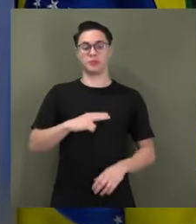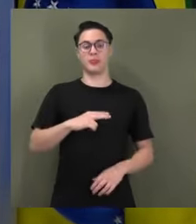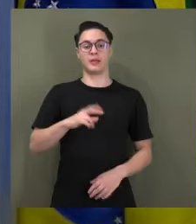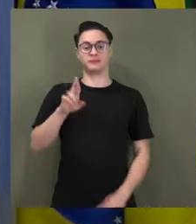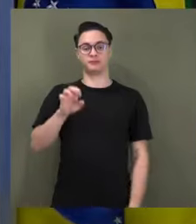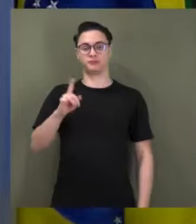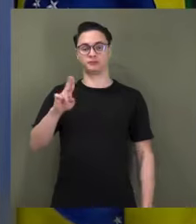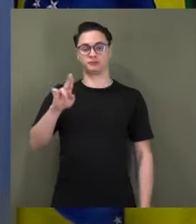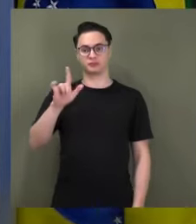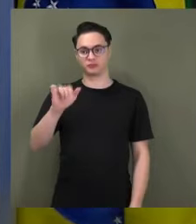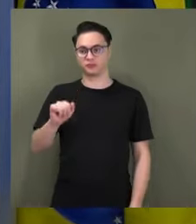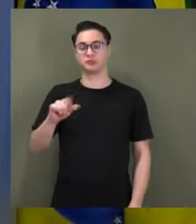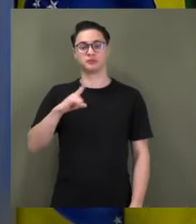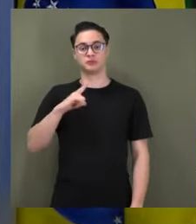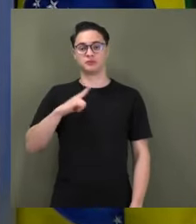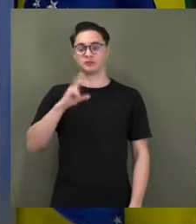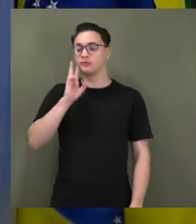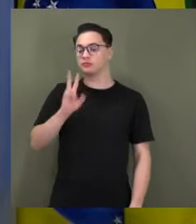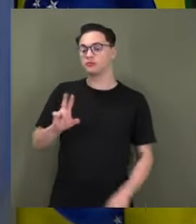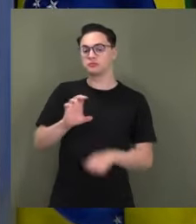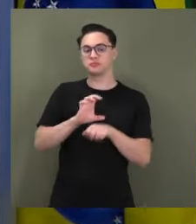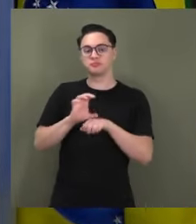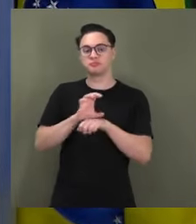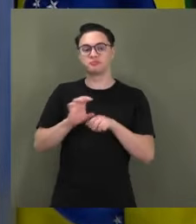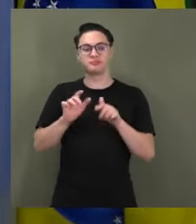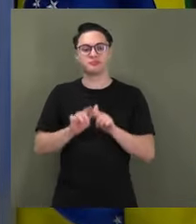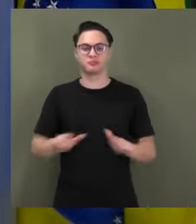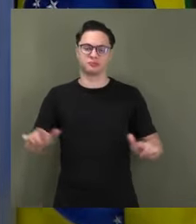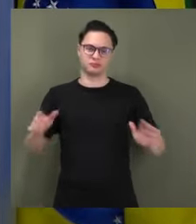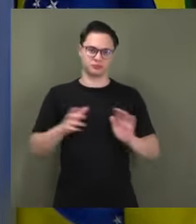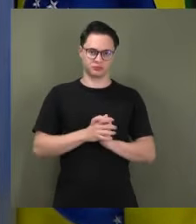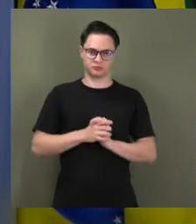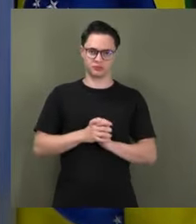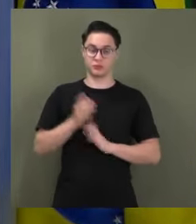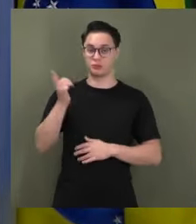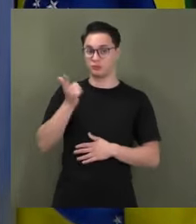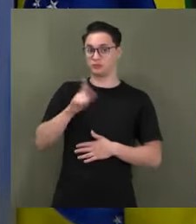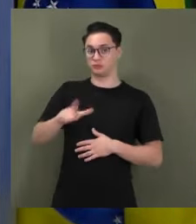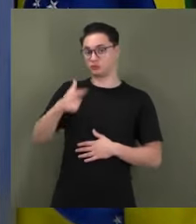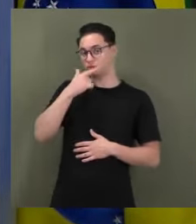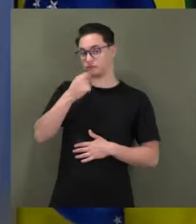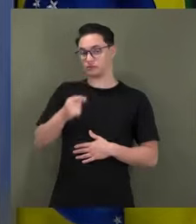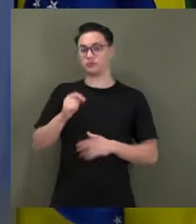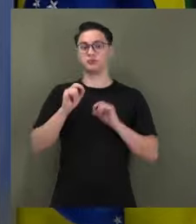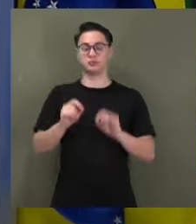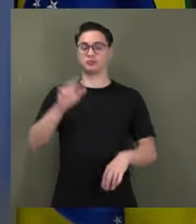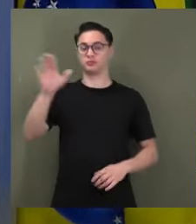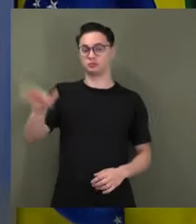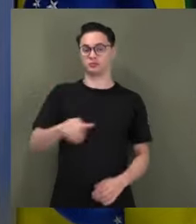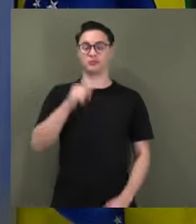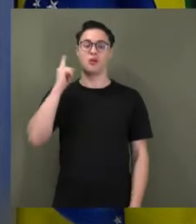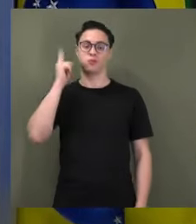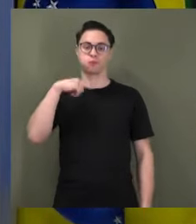claro, inexistente na nossa Constituição. O segundo foi nomear uma advogada como